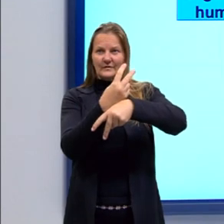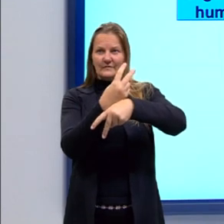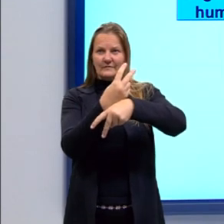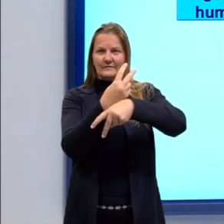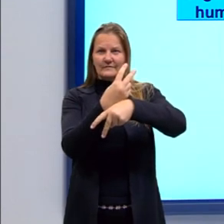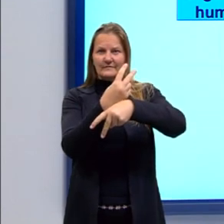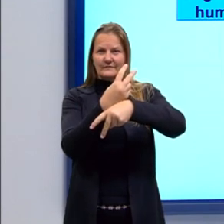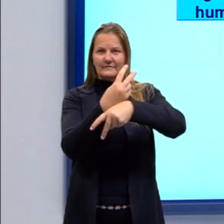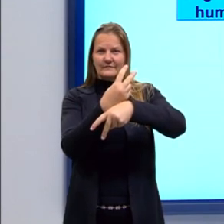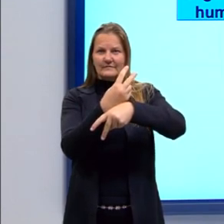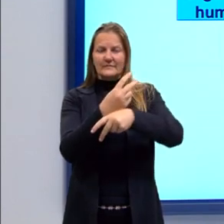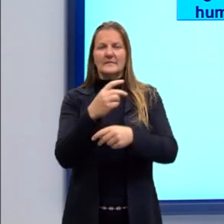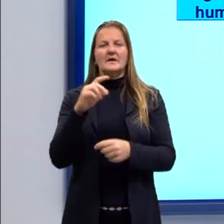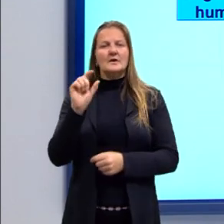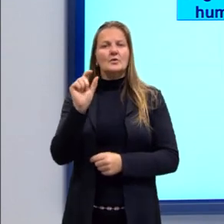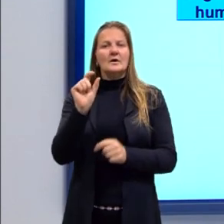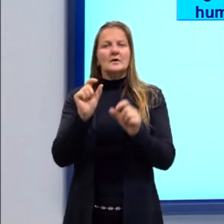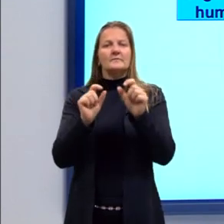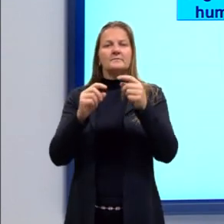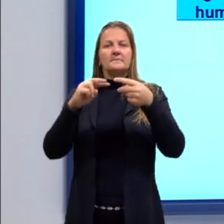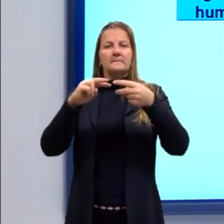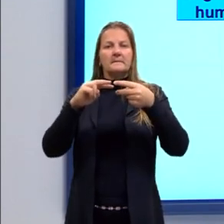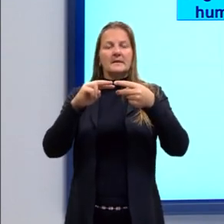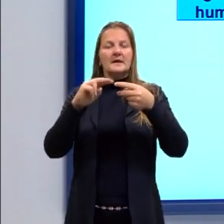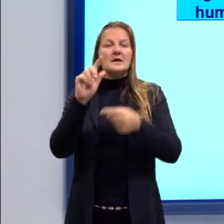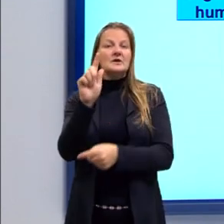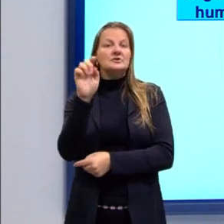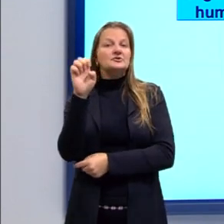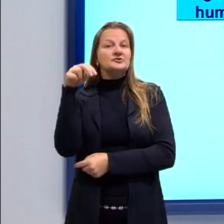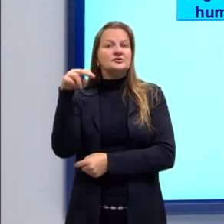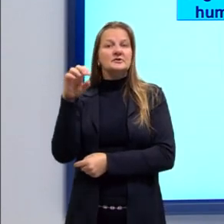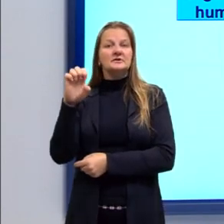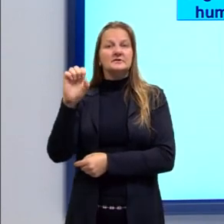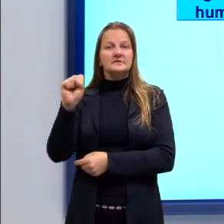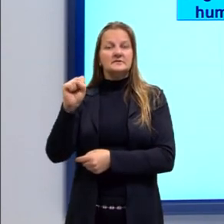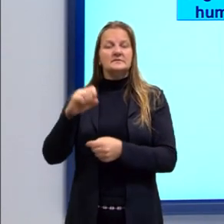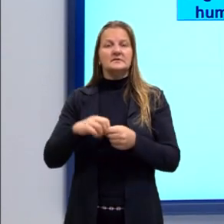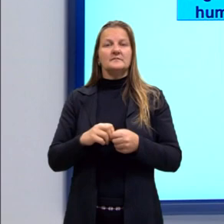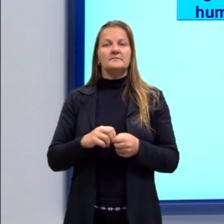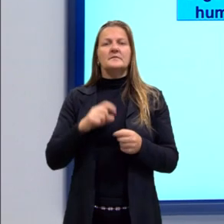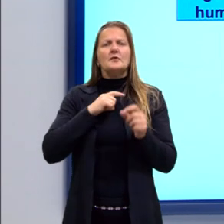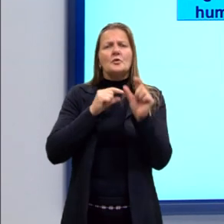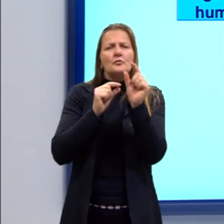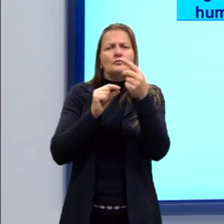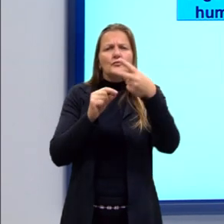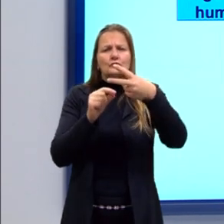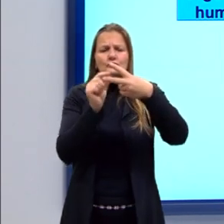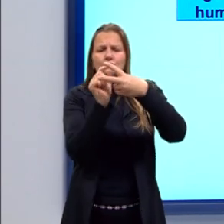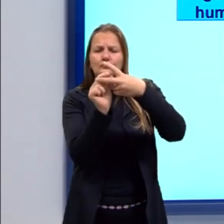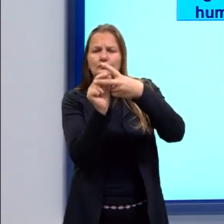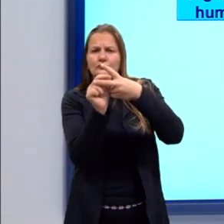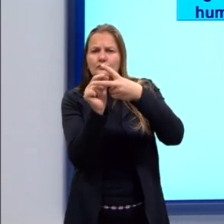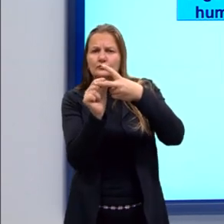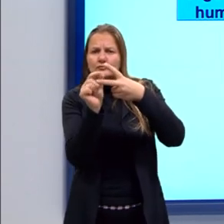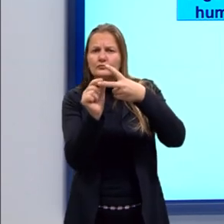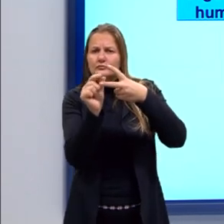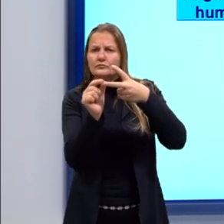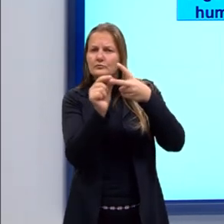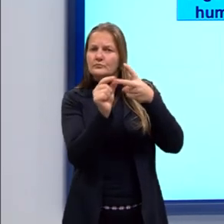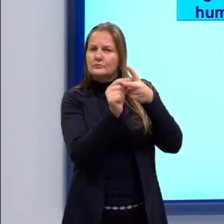por genes. Cada gene, ele é um pedacinho do cromossomo.